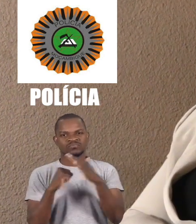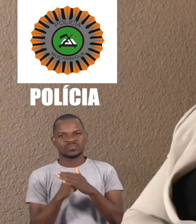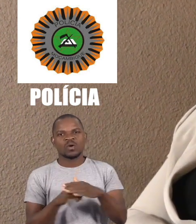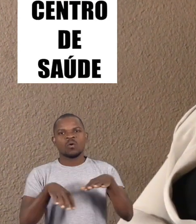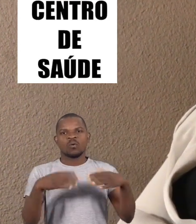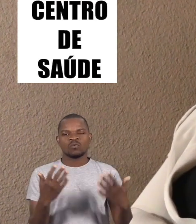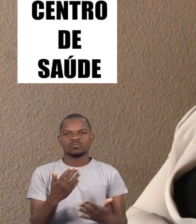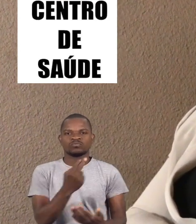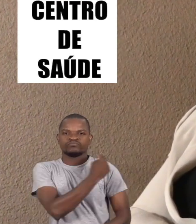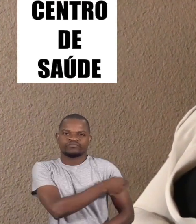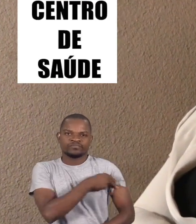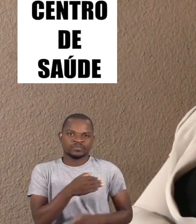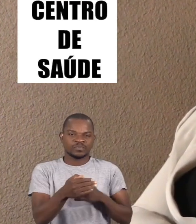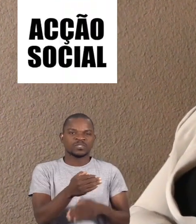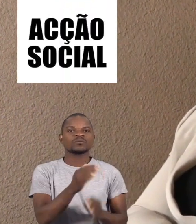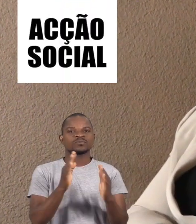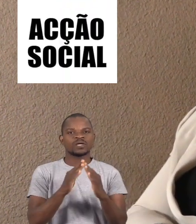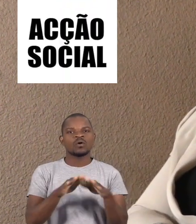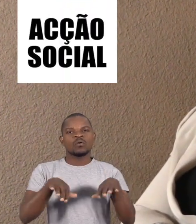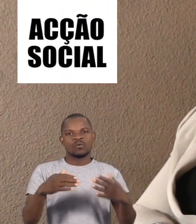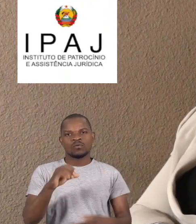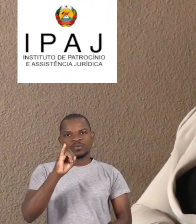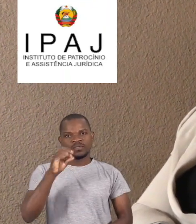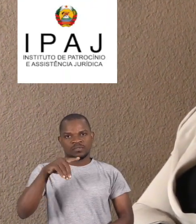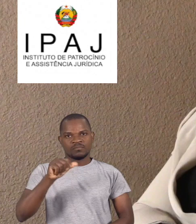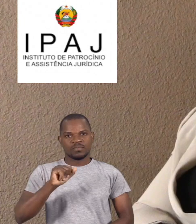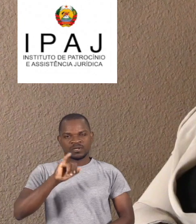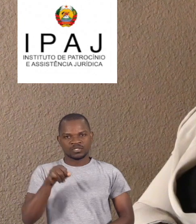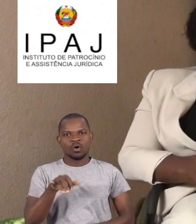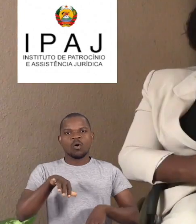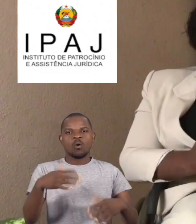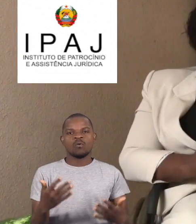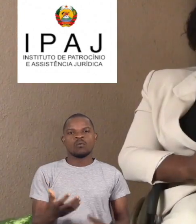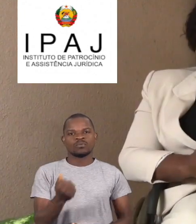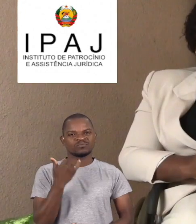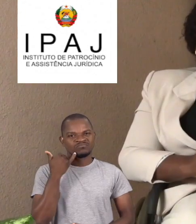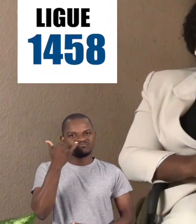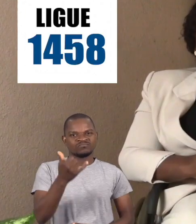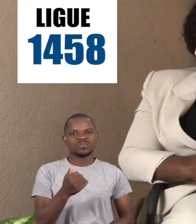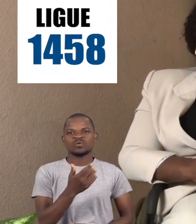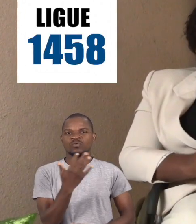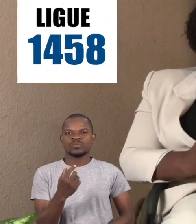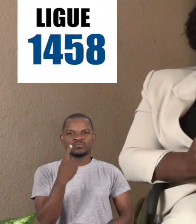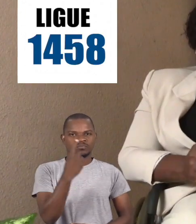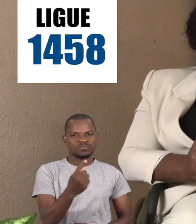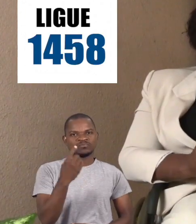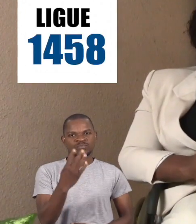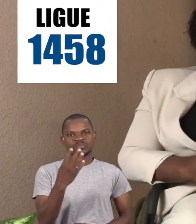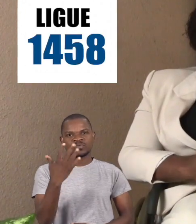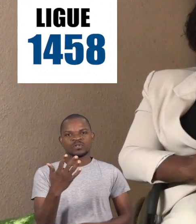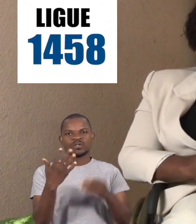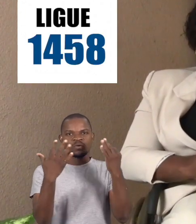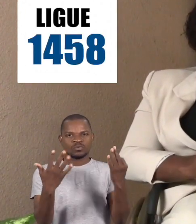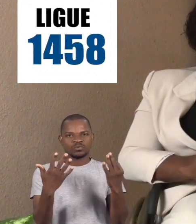posto policial, centro de saúde, ação social e paz. E ainda poderá ligar para o número